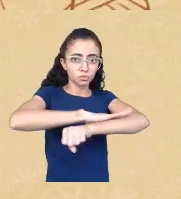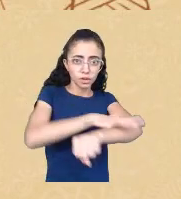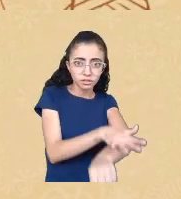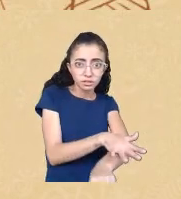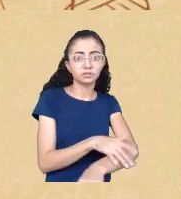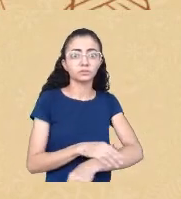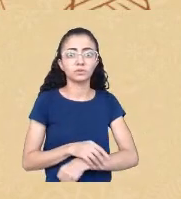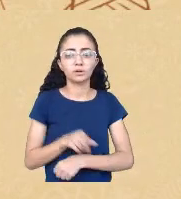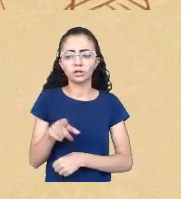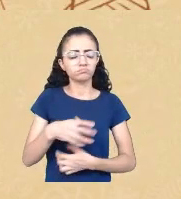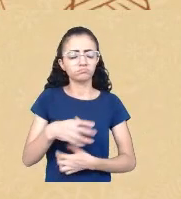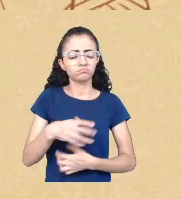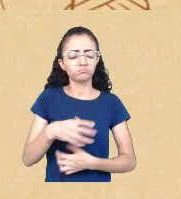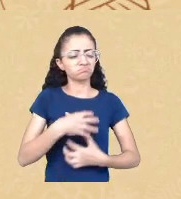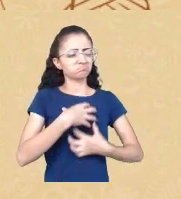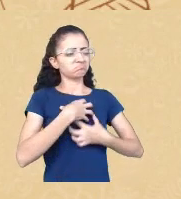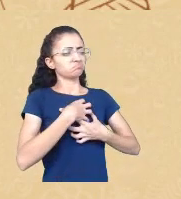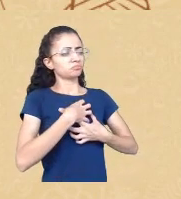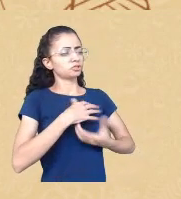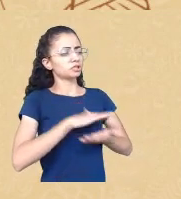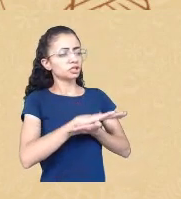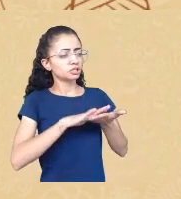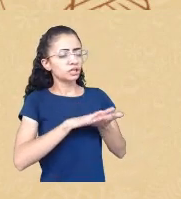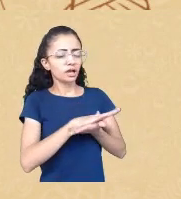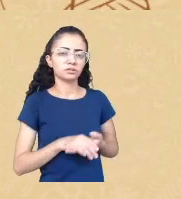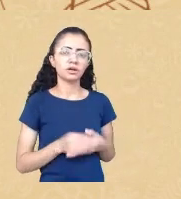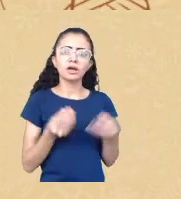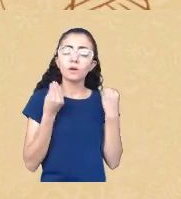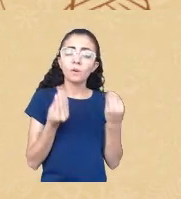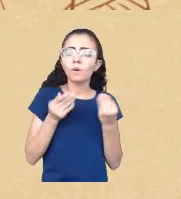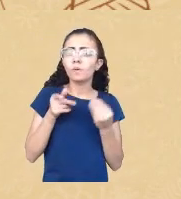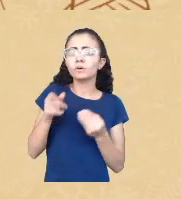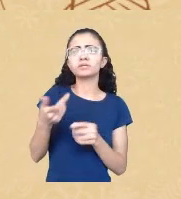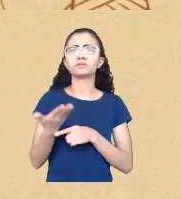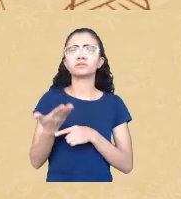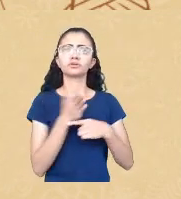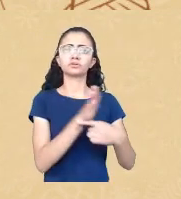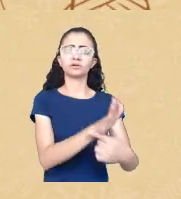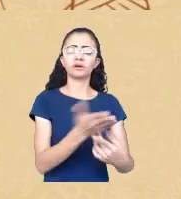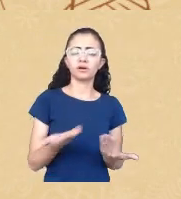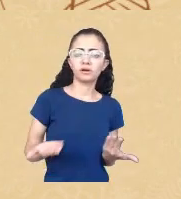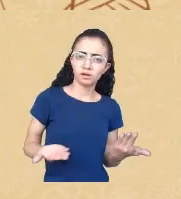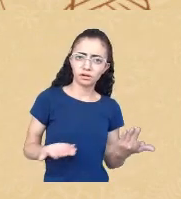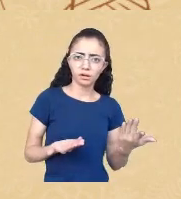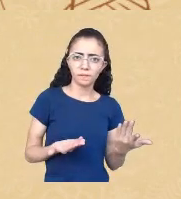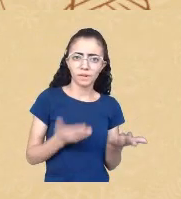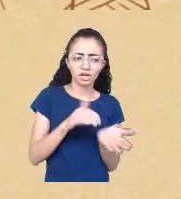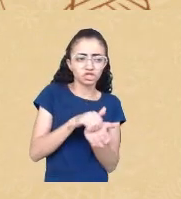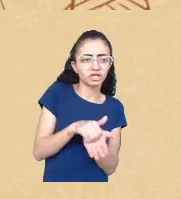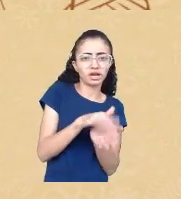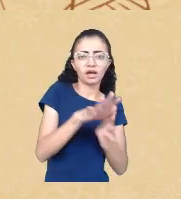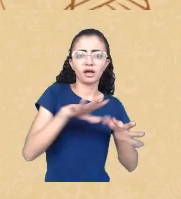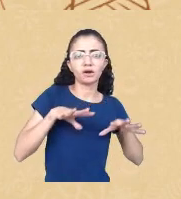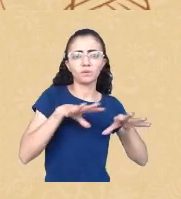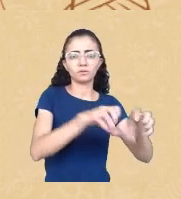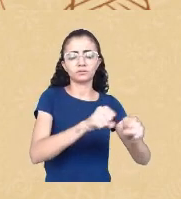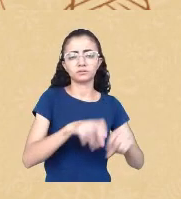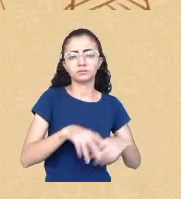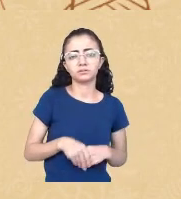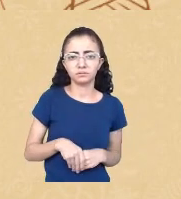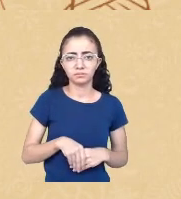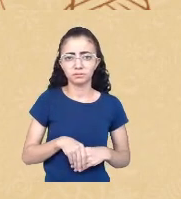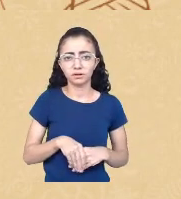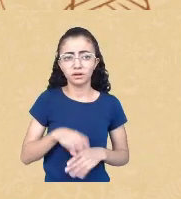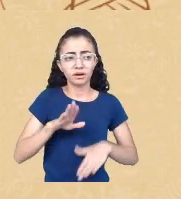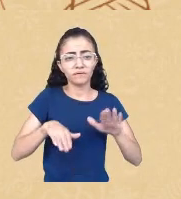pode colaborar com alguém num processo de decolonialidade se muitas das vezes não se